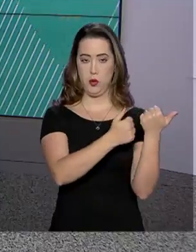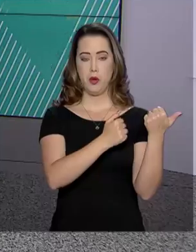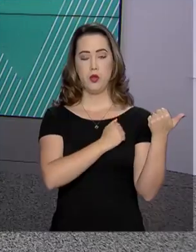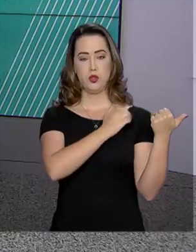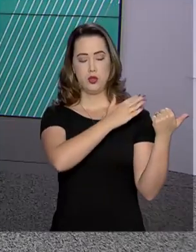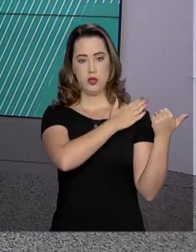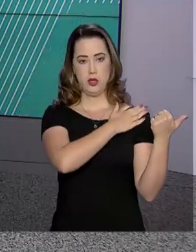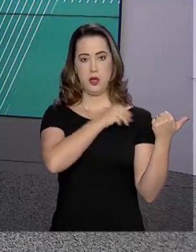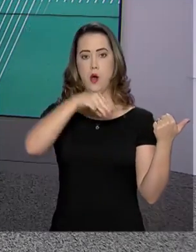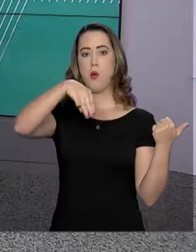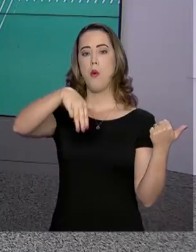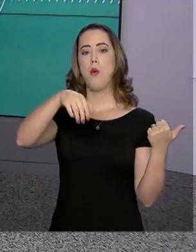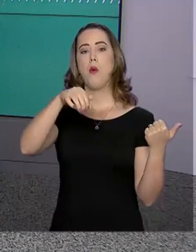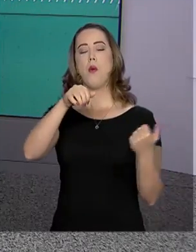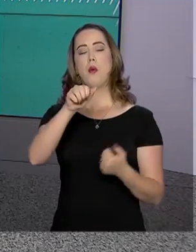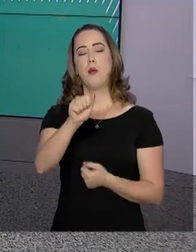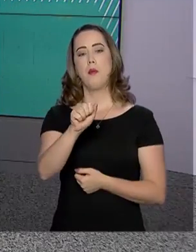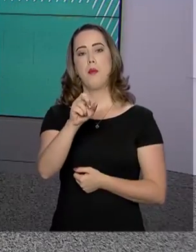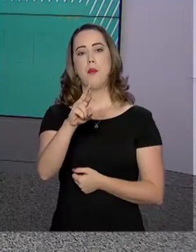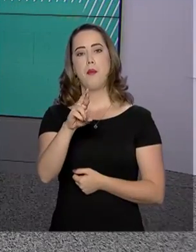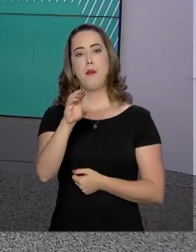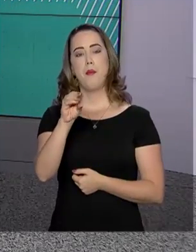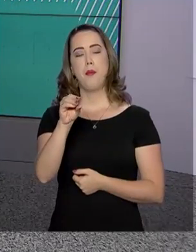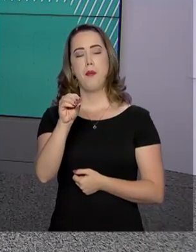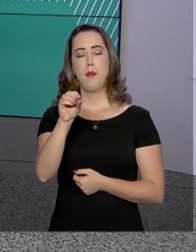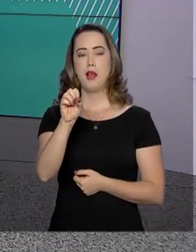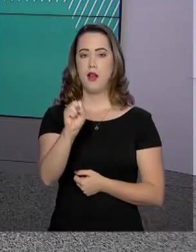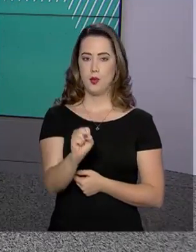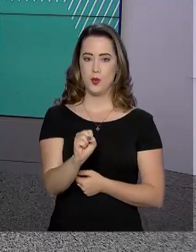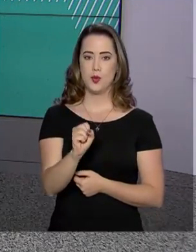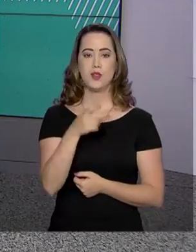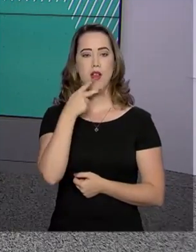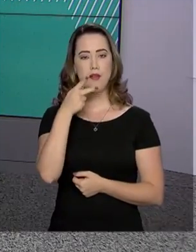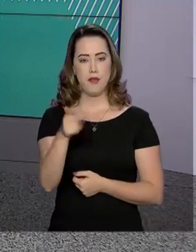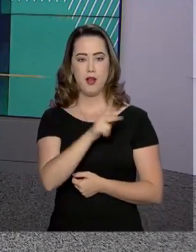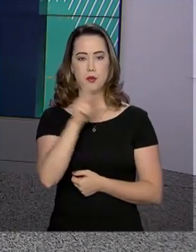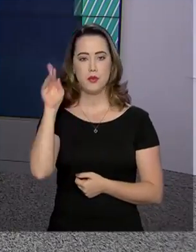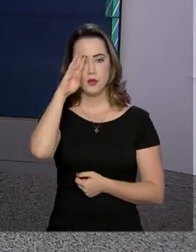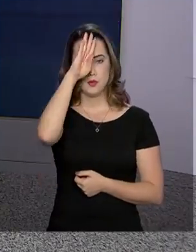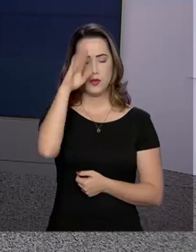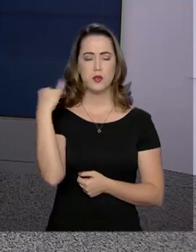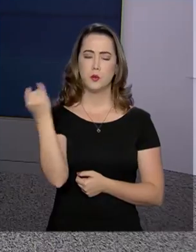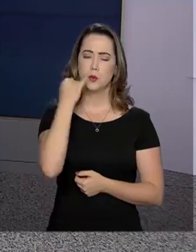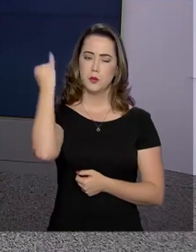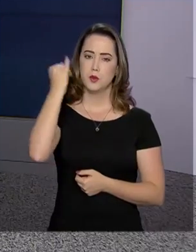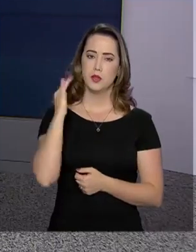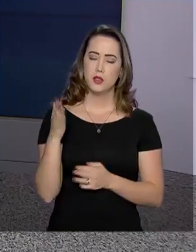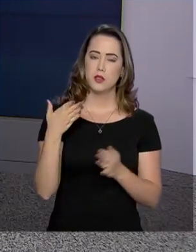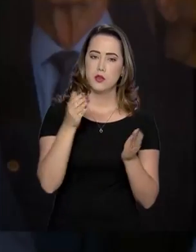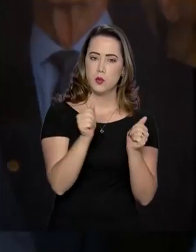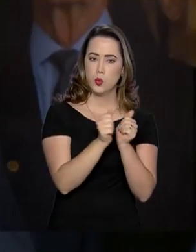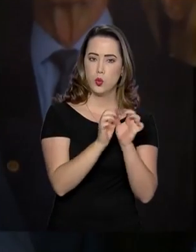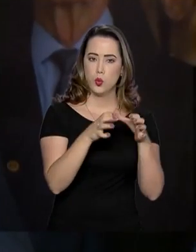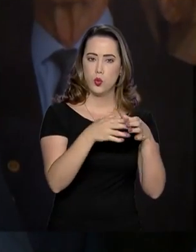No discurso, o presidente destacou a chegada do general Ramos como um grande reforço para o Planalto.